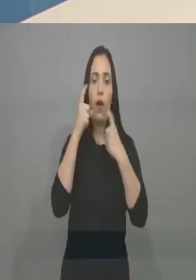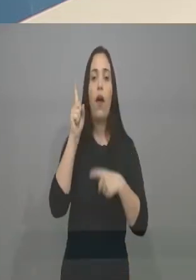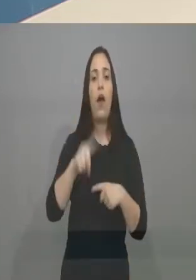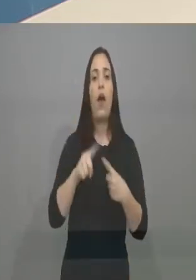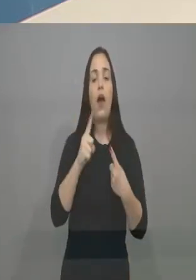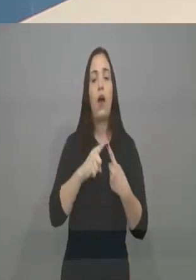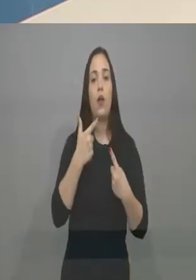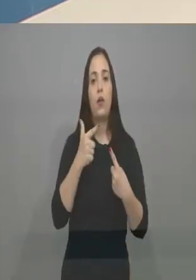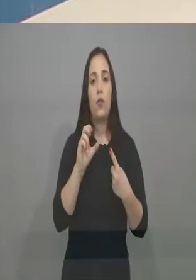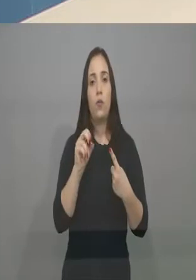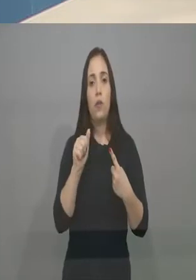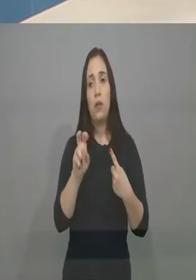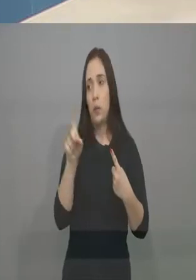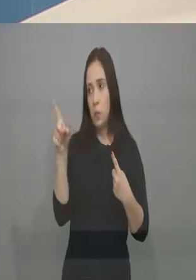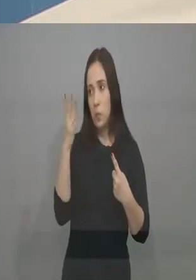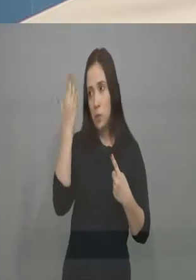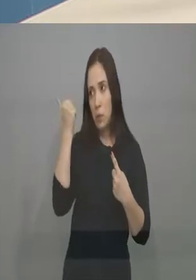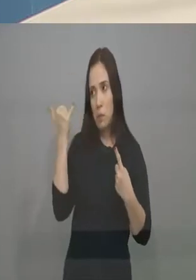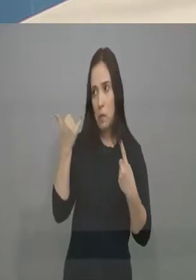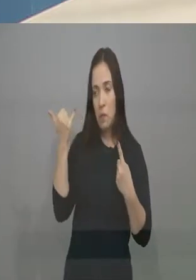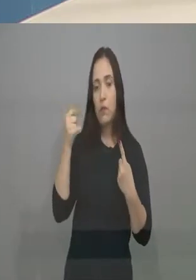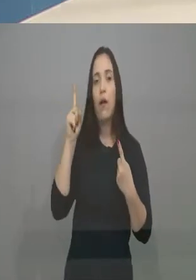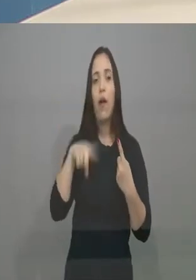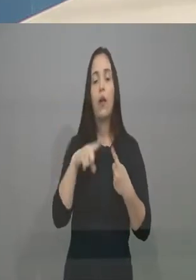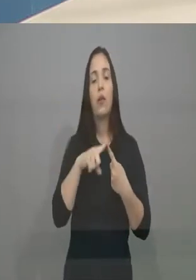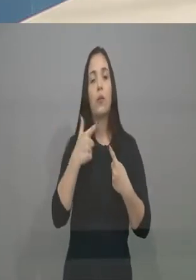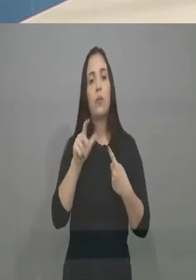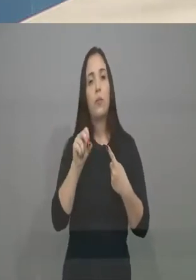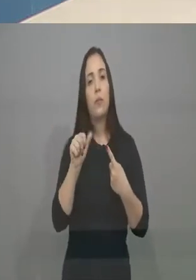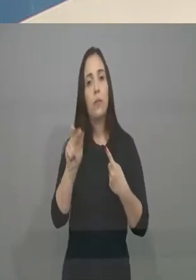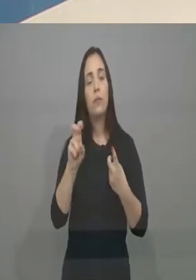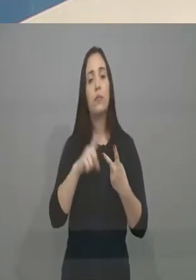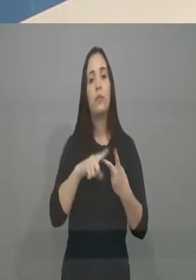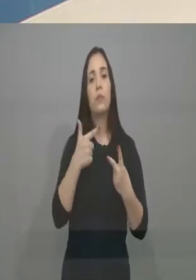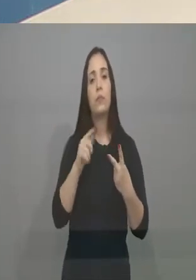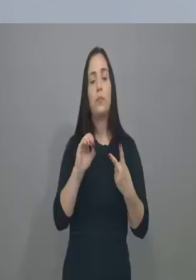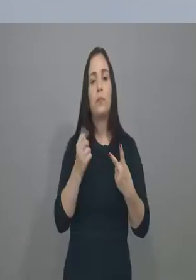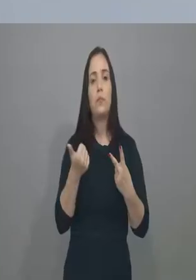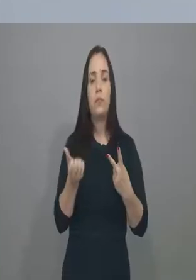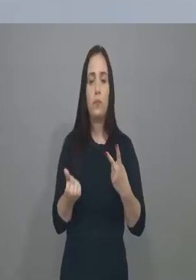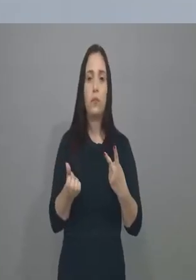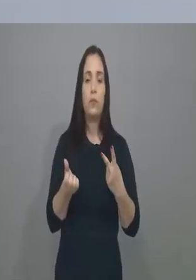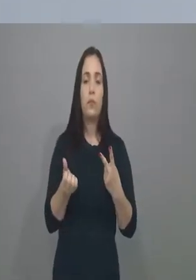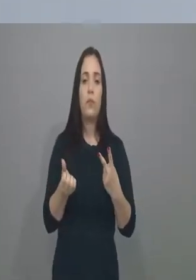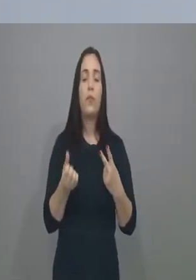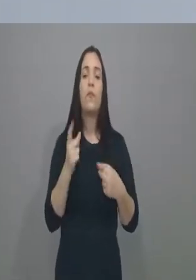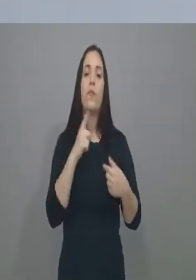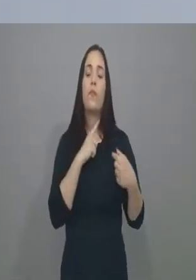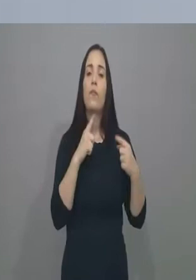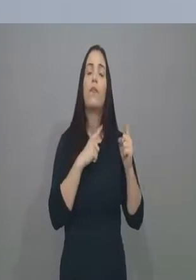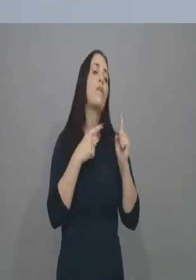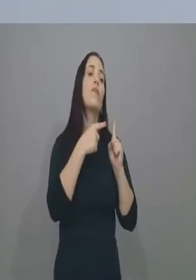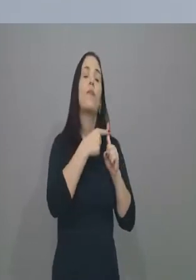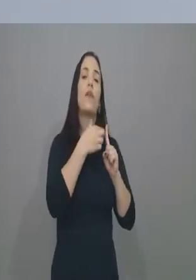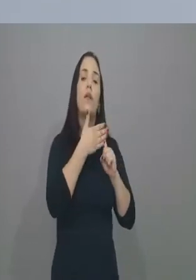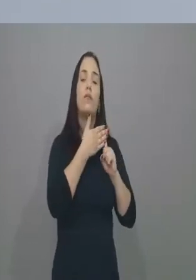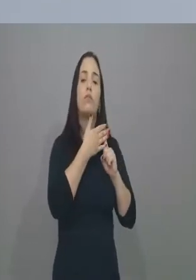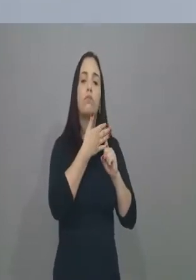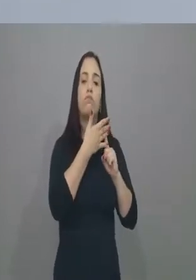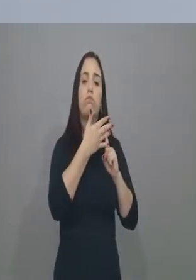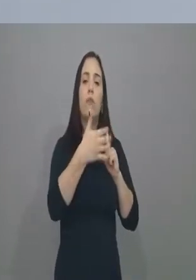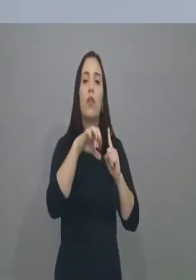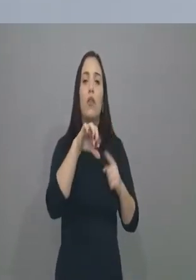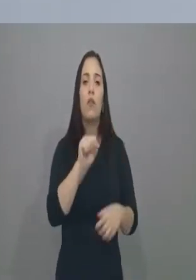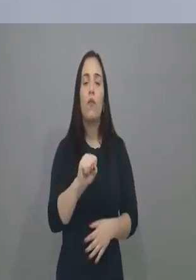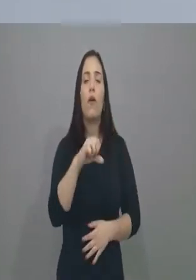importante, deputado, antes de eu terminar esse bloco, a gente ressaltar uma coisa. O governador Camilo, de 98 para cá, até eu passei isso aqui já,